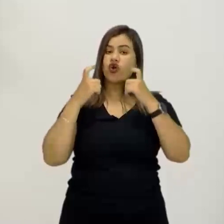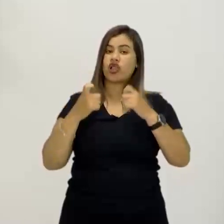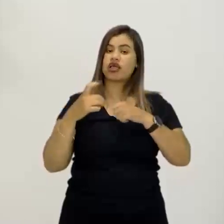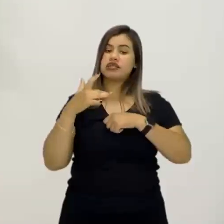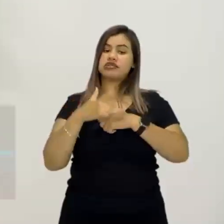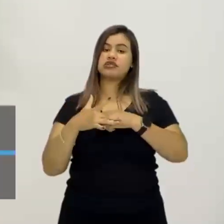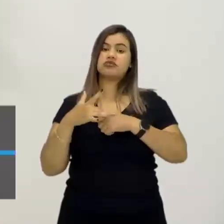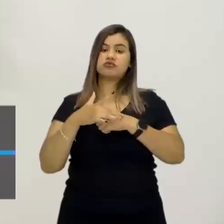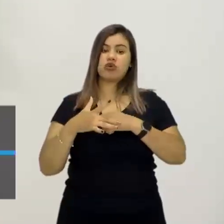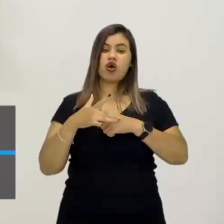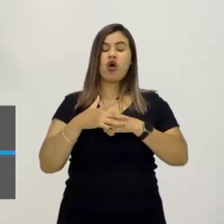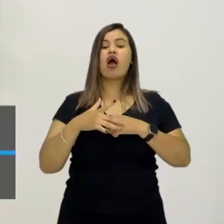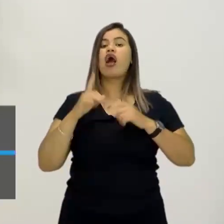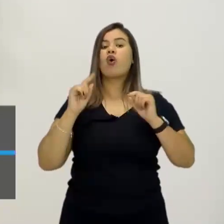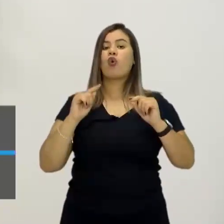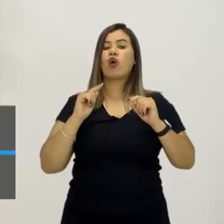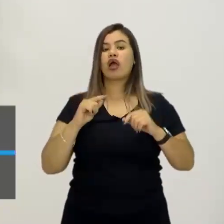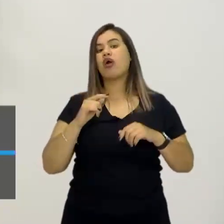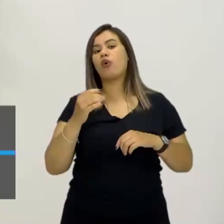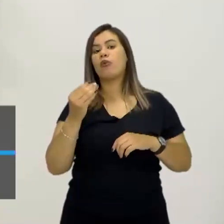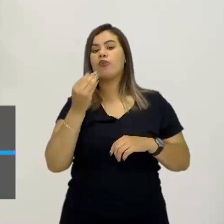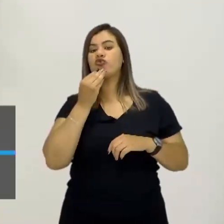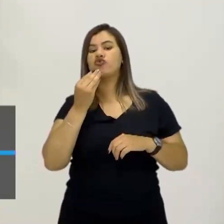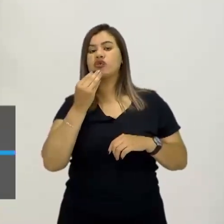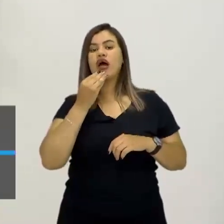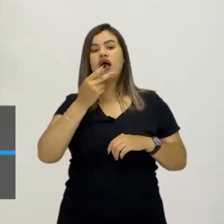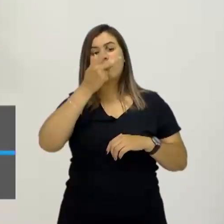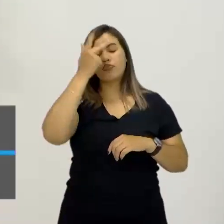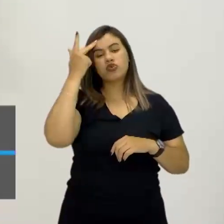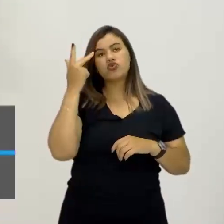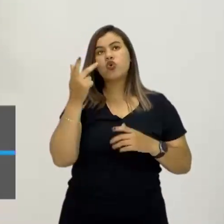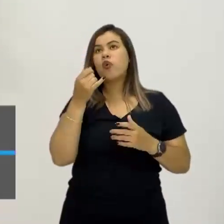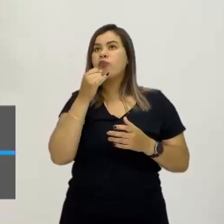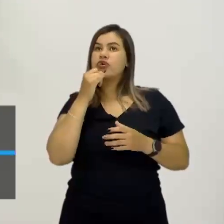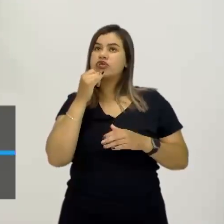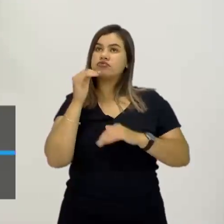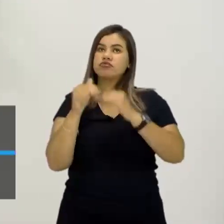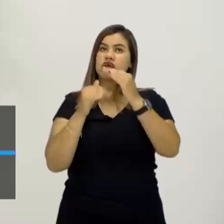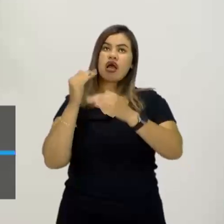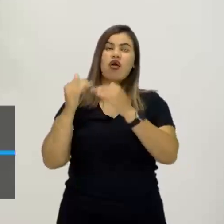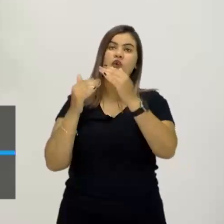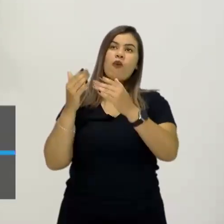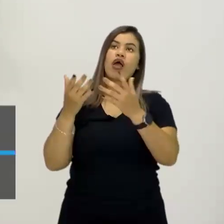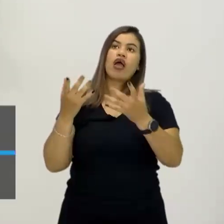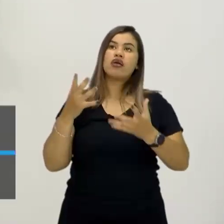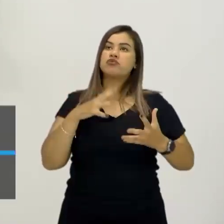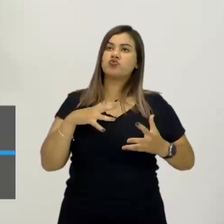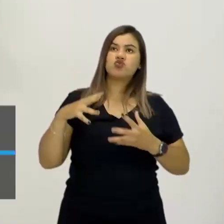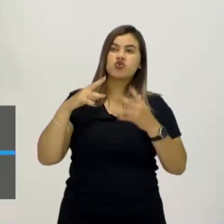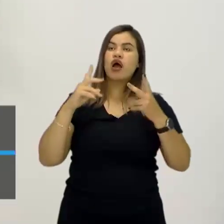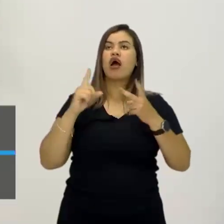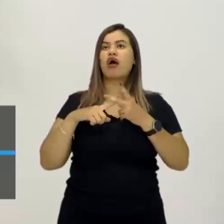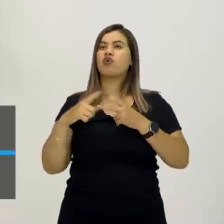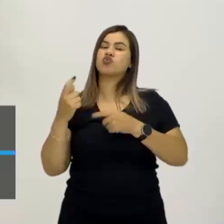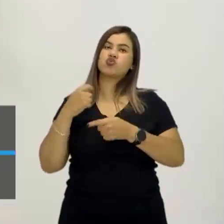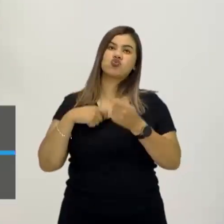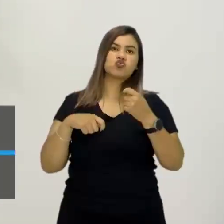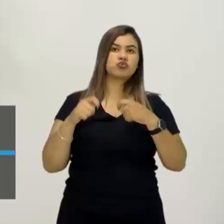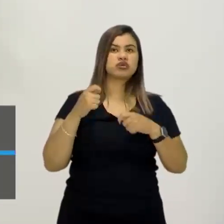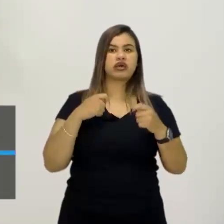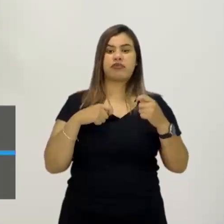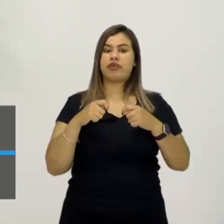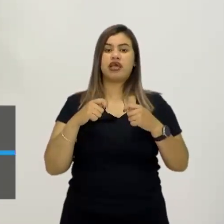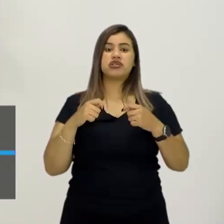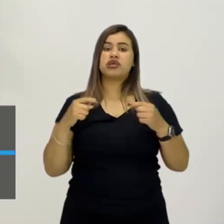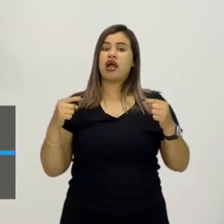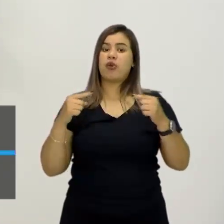as oportunidades de uma pessoa se desenvolver espiritualmente, economicamente, ou de todas as formas possíveis, isso é